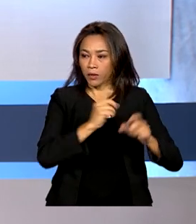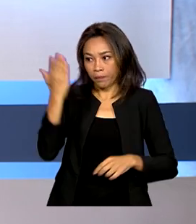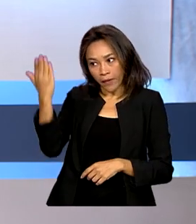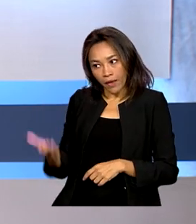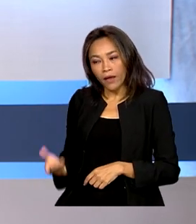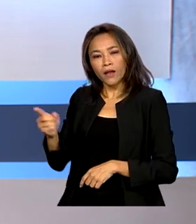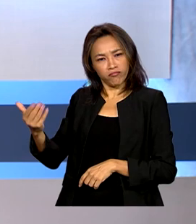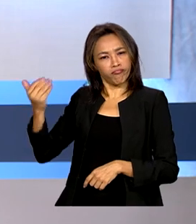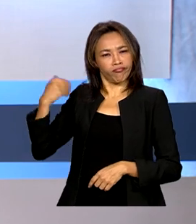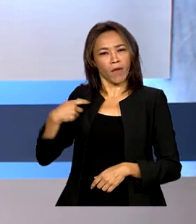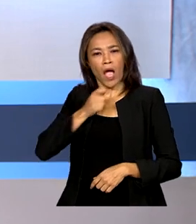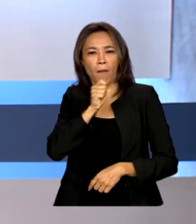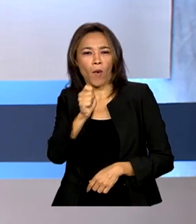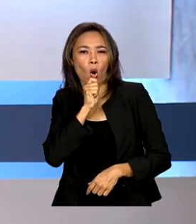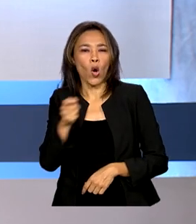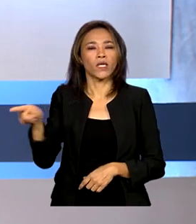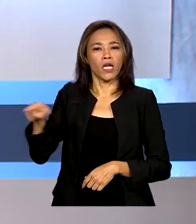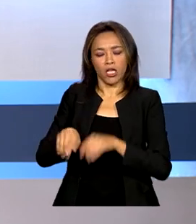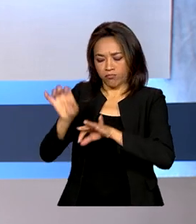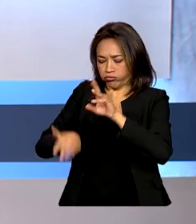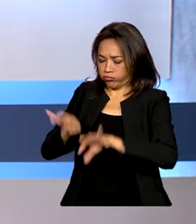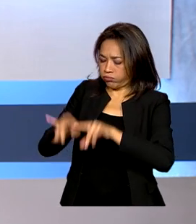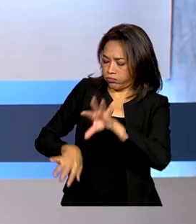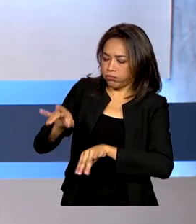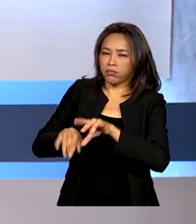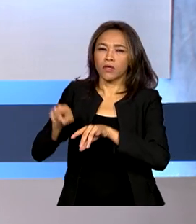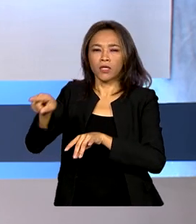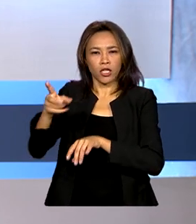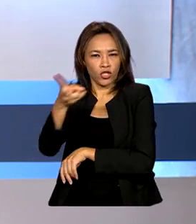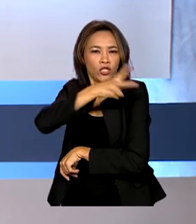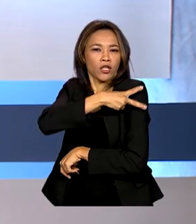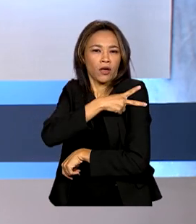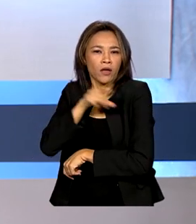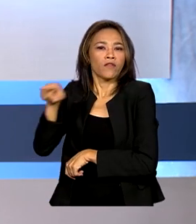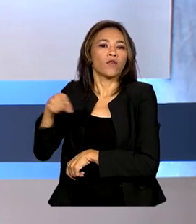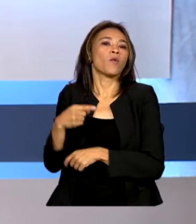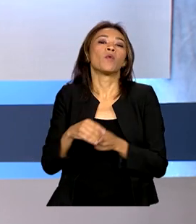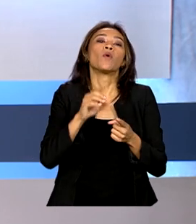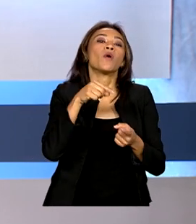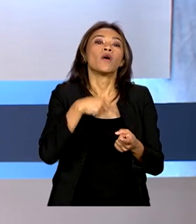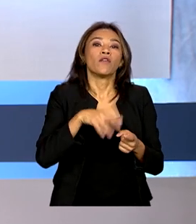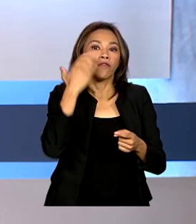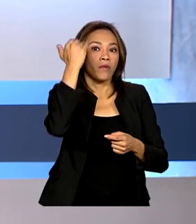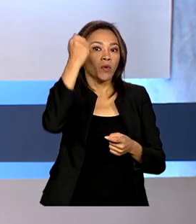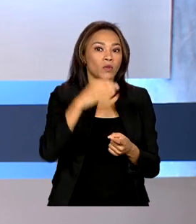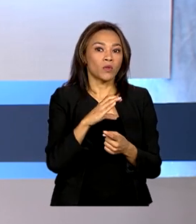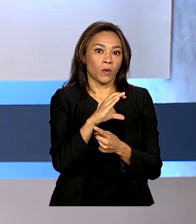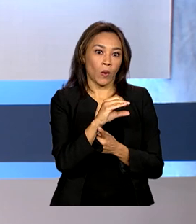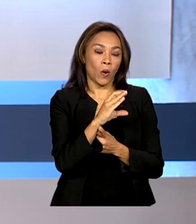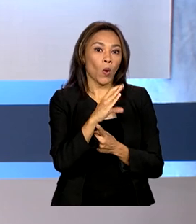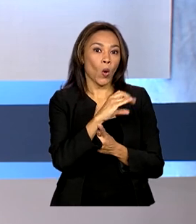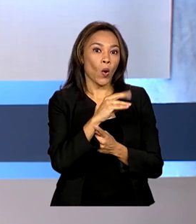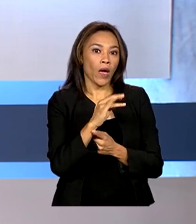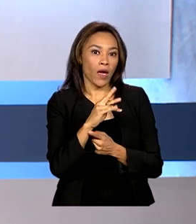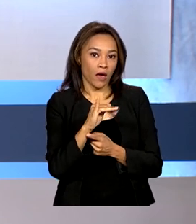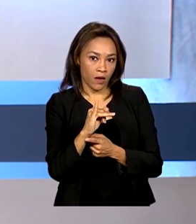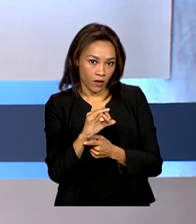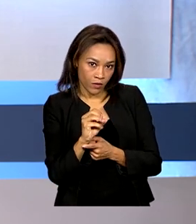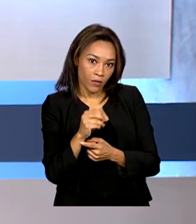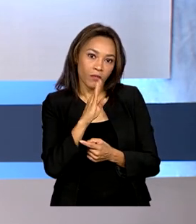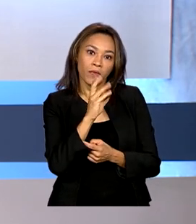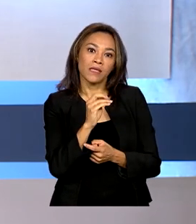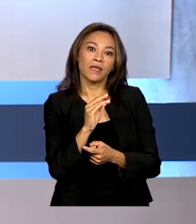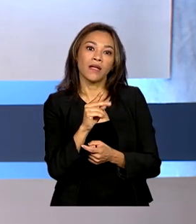foi repórter, editor e chefe de redação em veículos, como o Correio Brasiliense, Rede Globo, Veja, entre